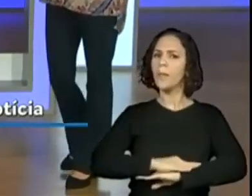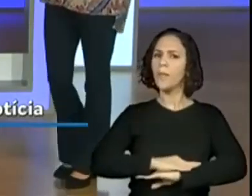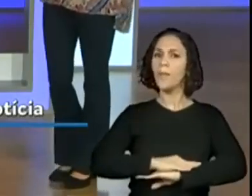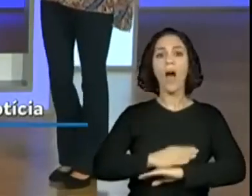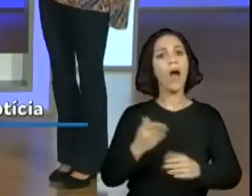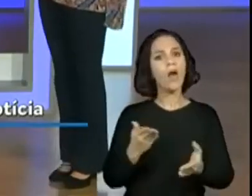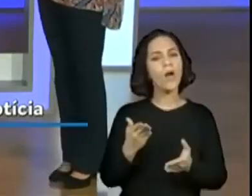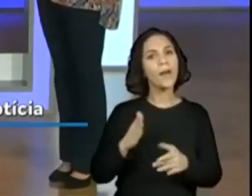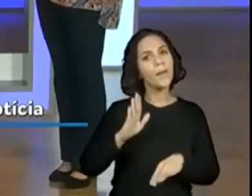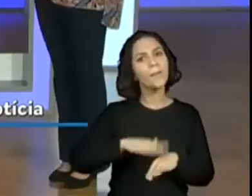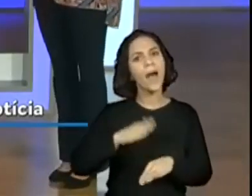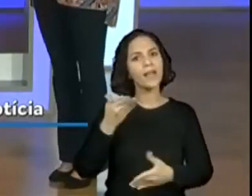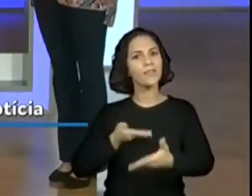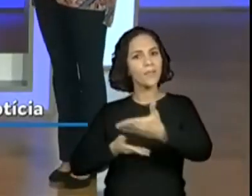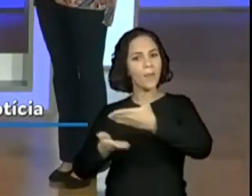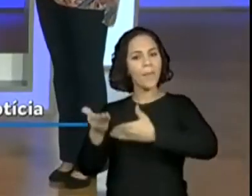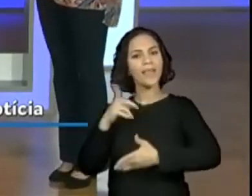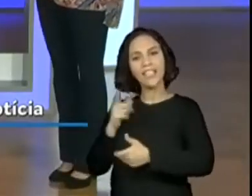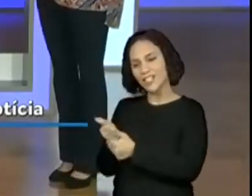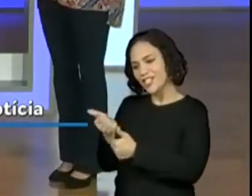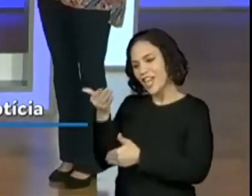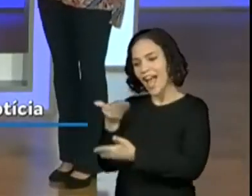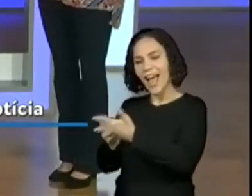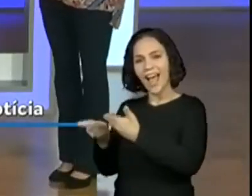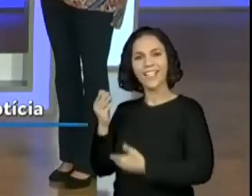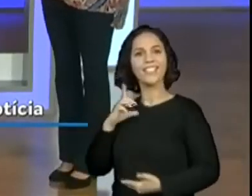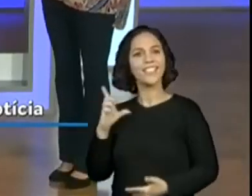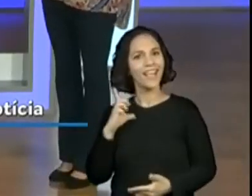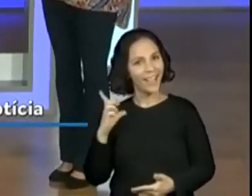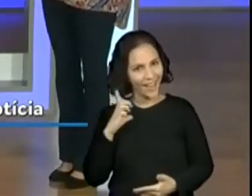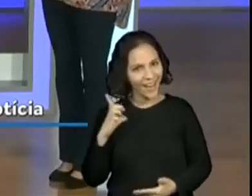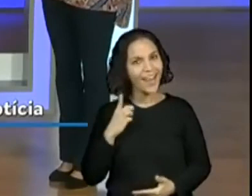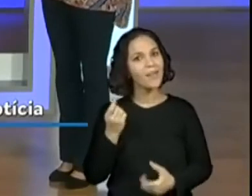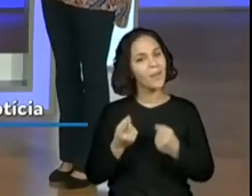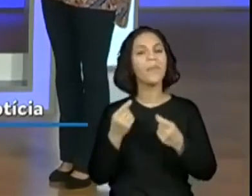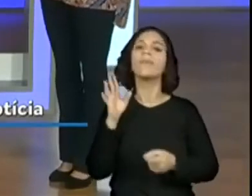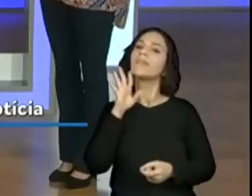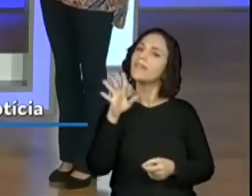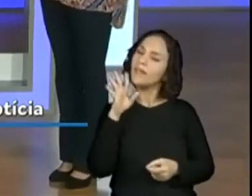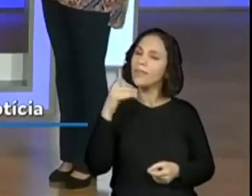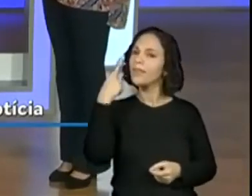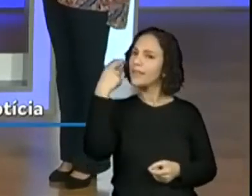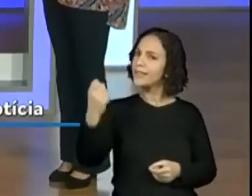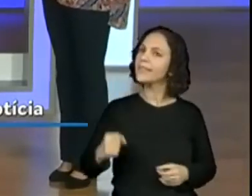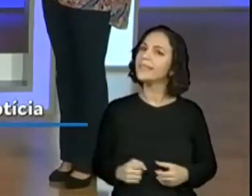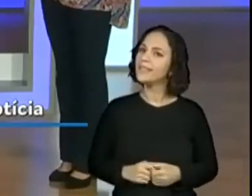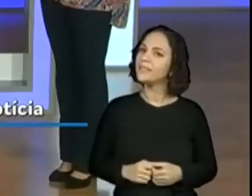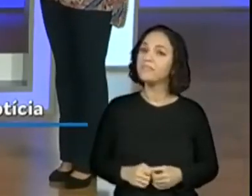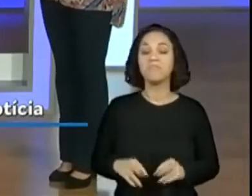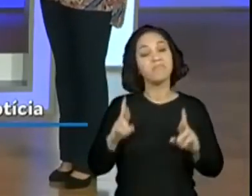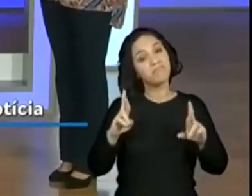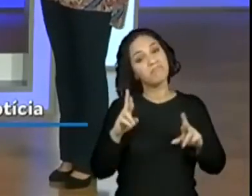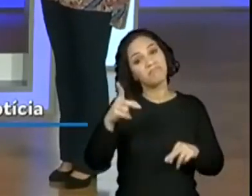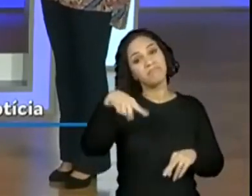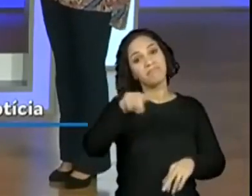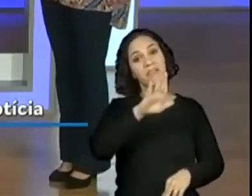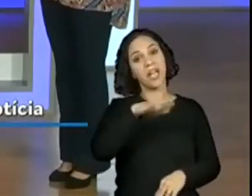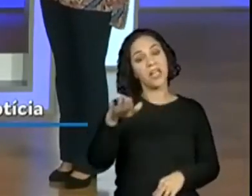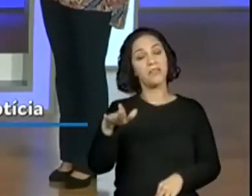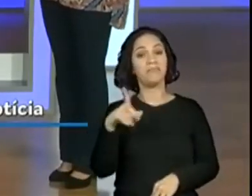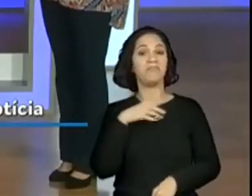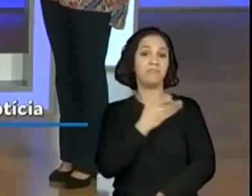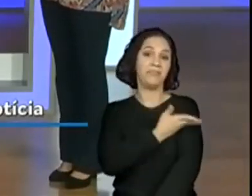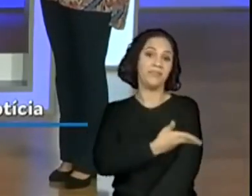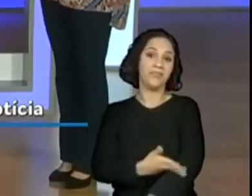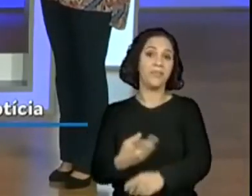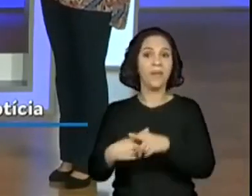interagem mais, tem chat, quem quiser interagir com determinados jornais é bem legal, bem interessante. Espero que os alunos tenham esse hábito,